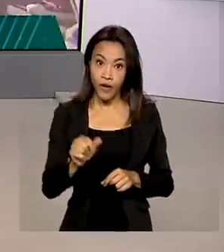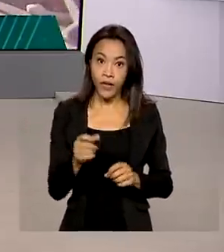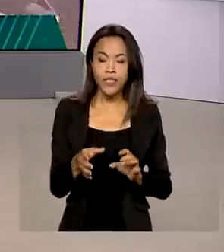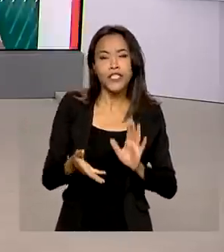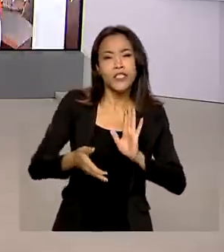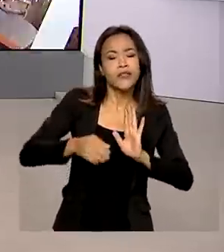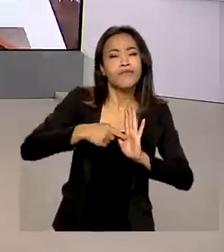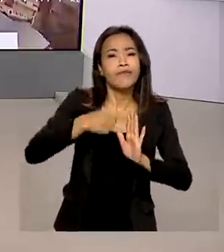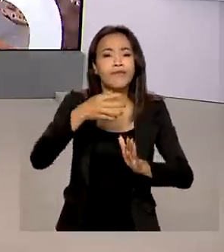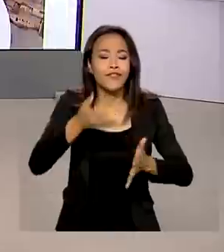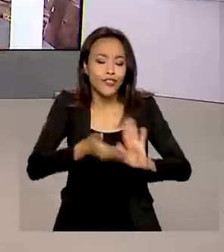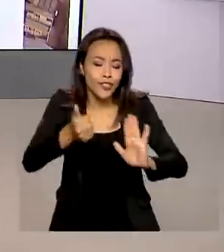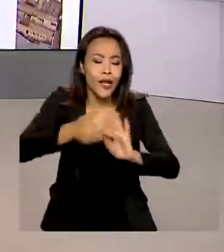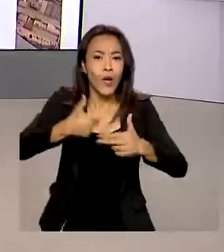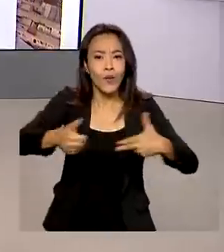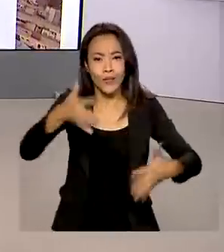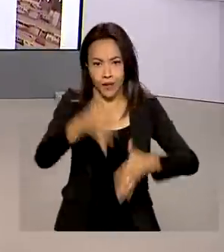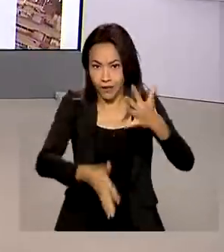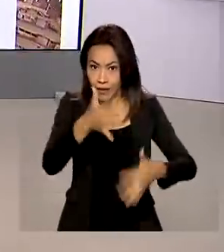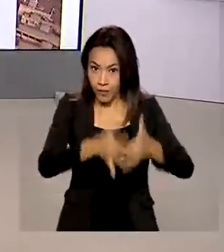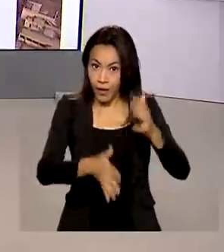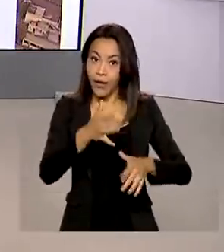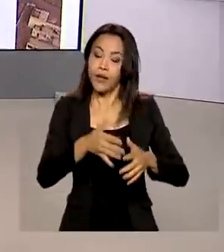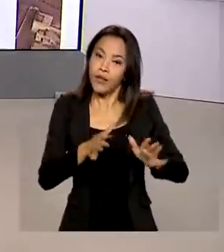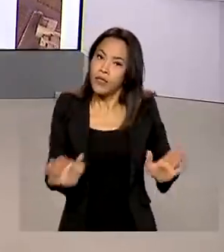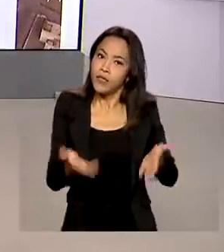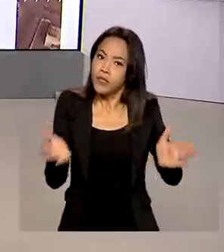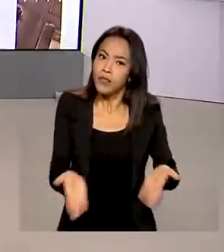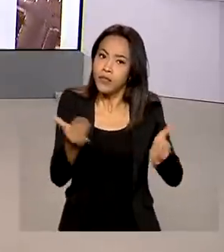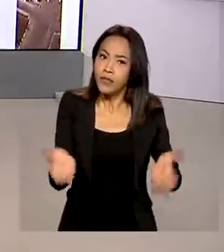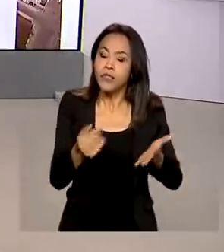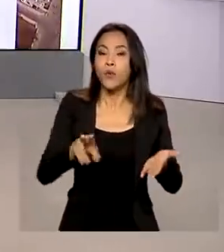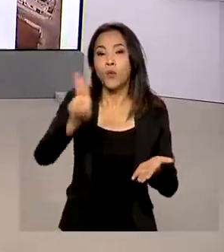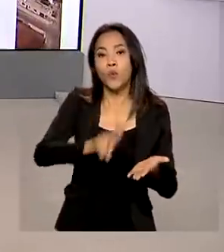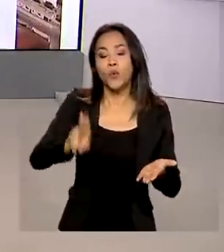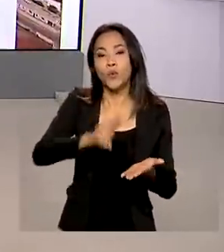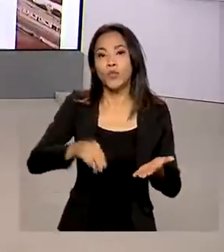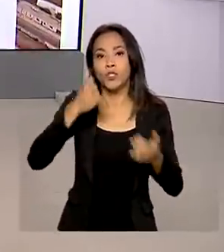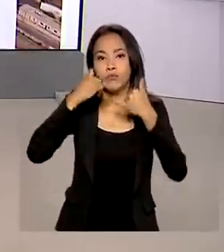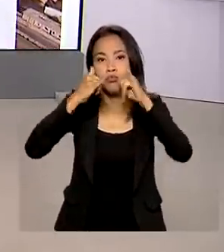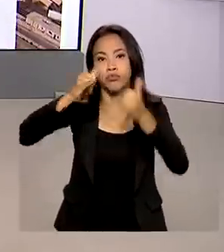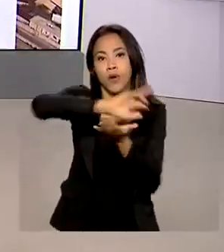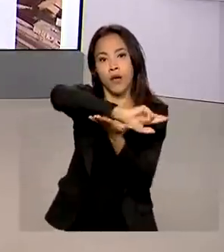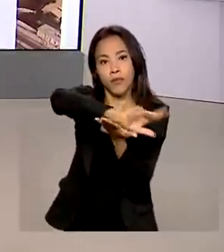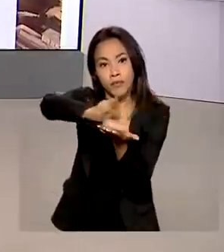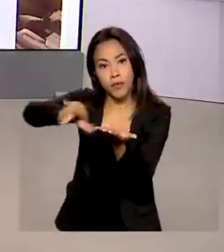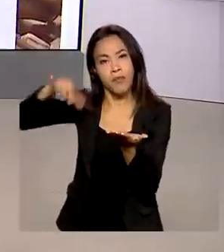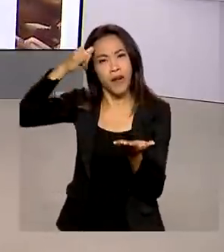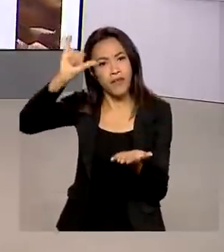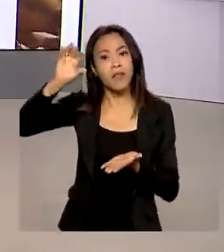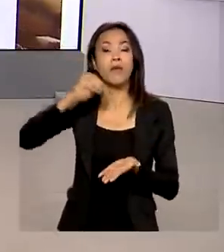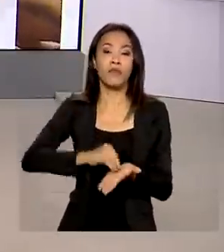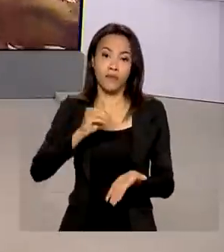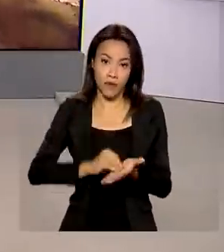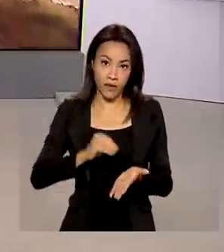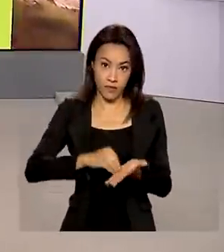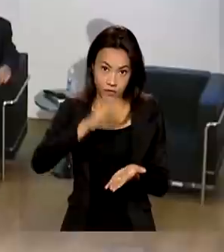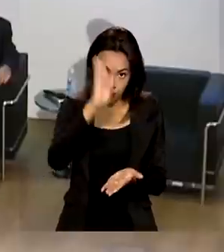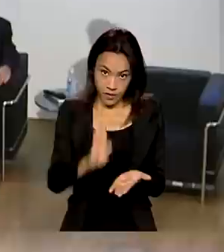setor, além de acelerar o desenvolvimento de matrizes renováveis e impedir uma crise energética no país.